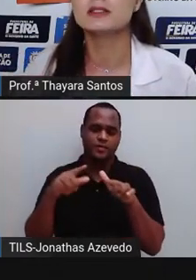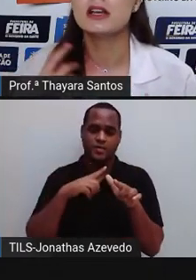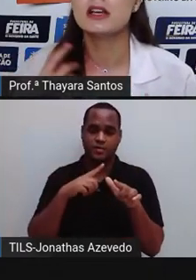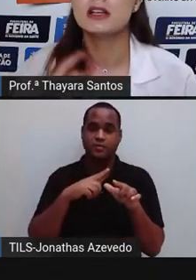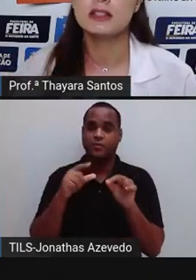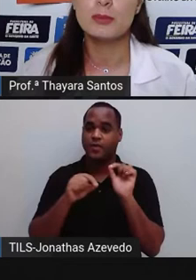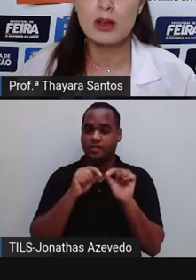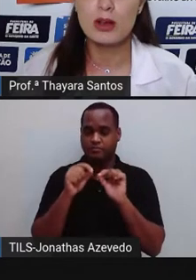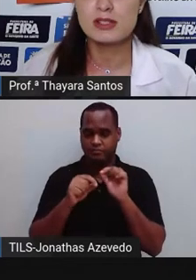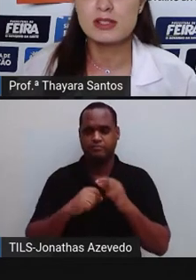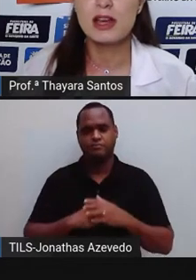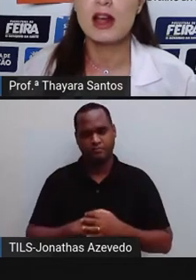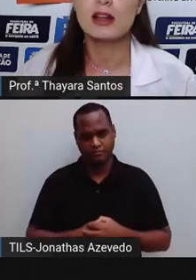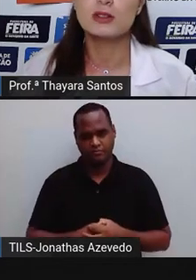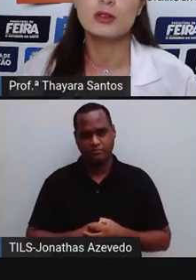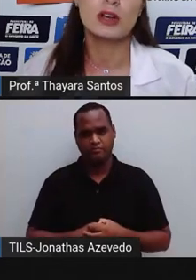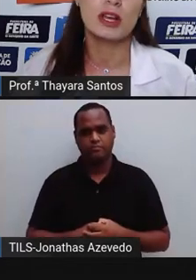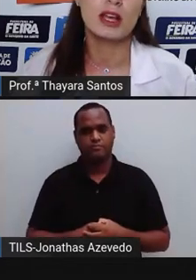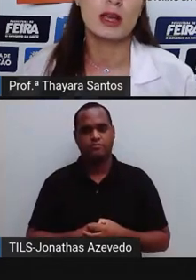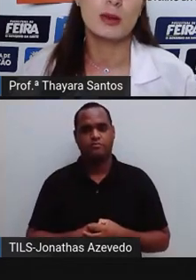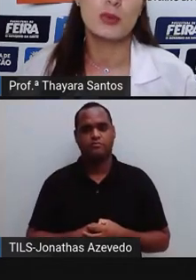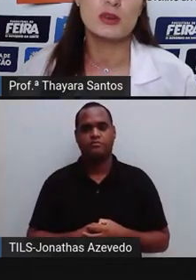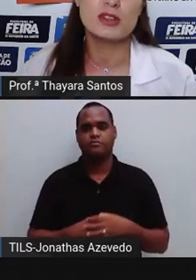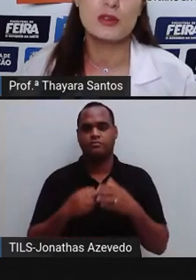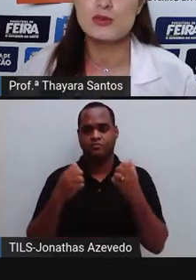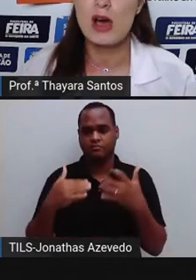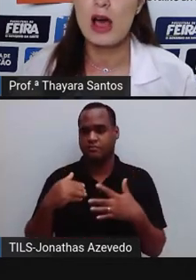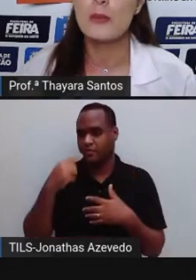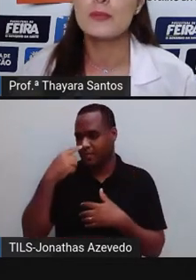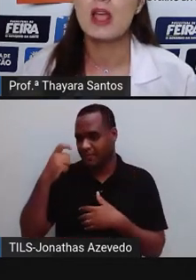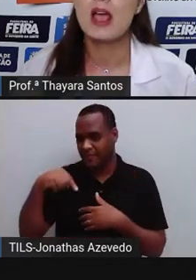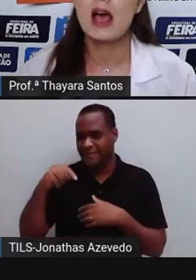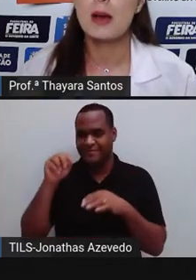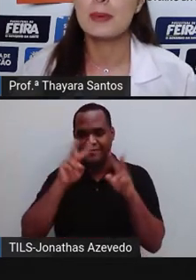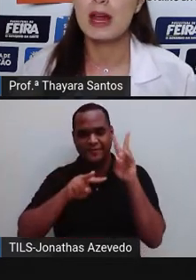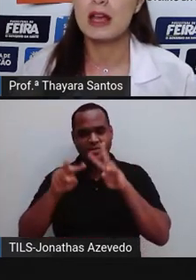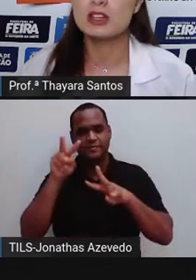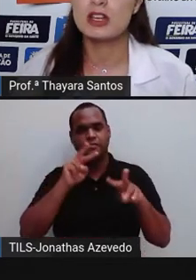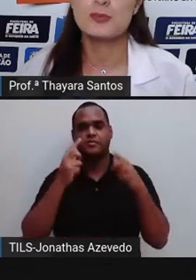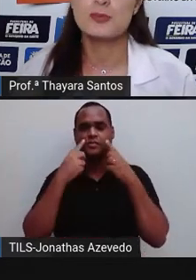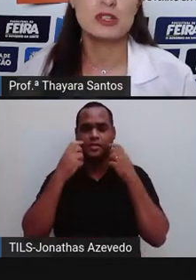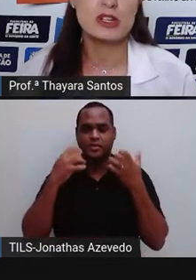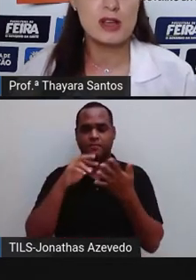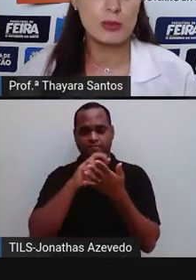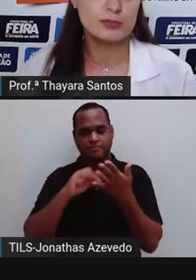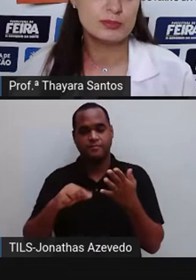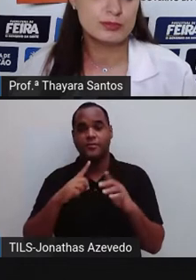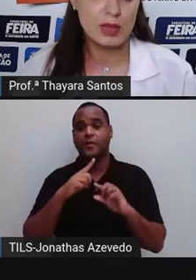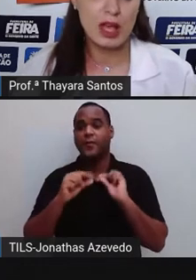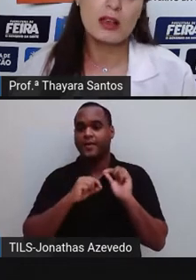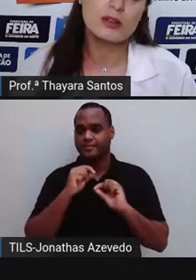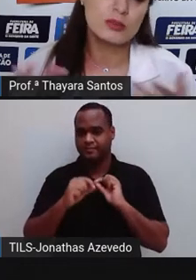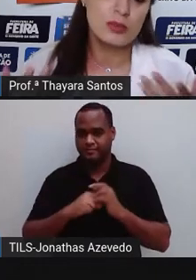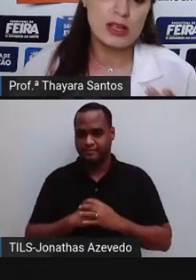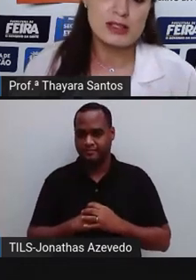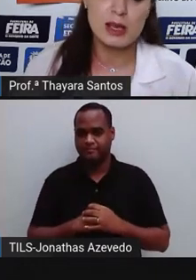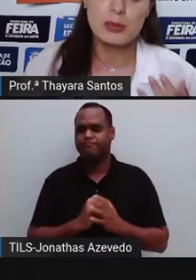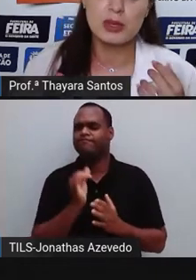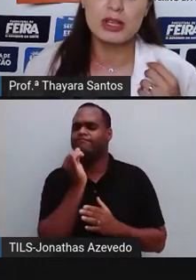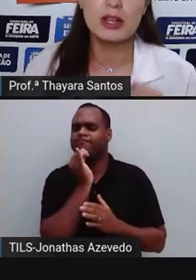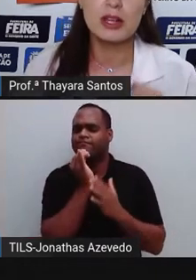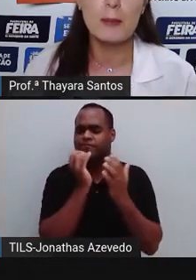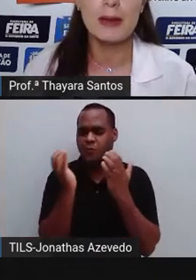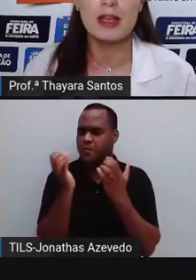propaganda, também é considerado poluição visual a prática de pichação. É um